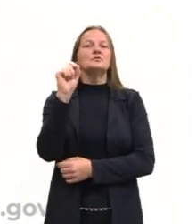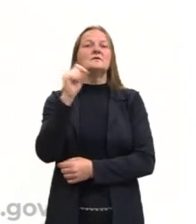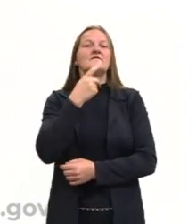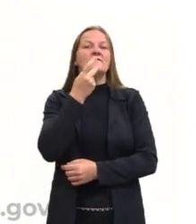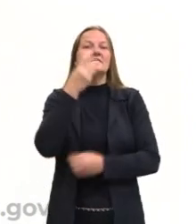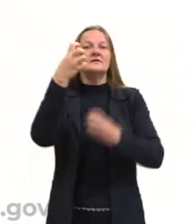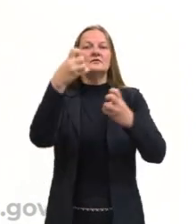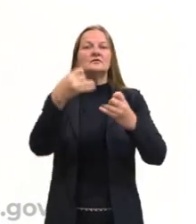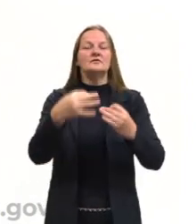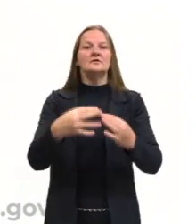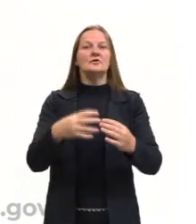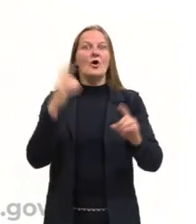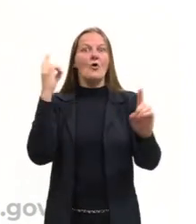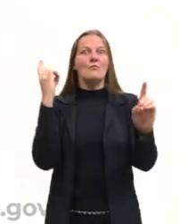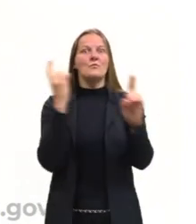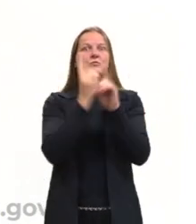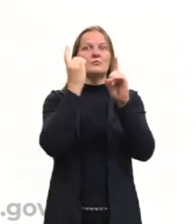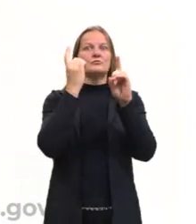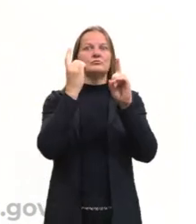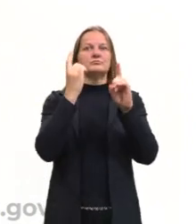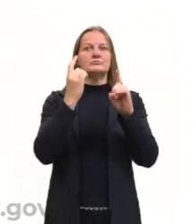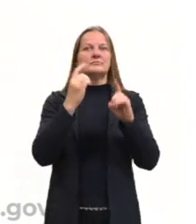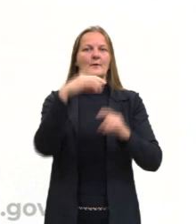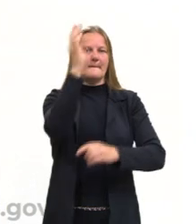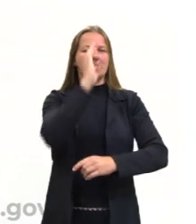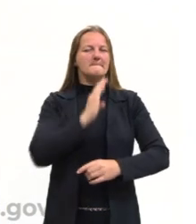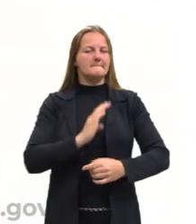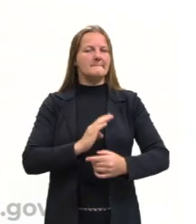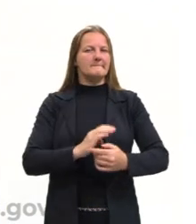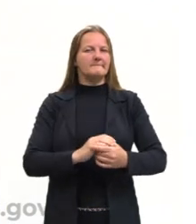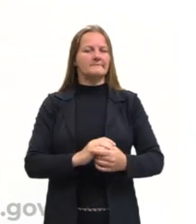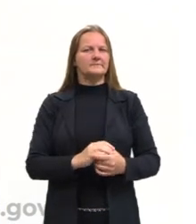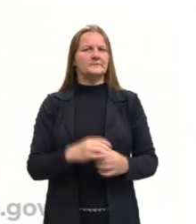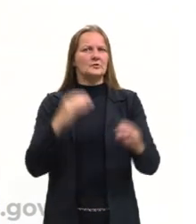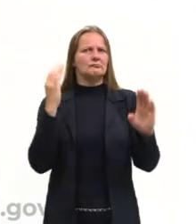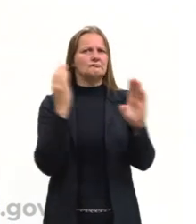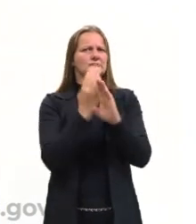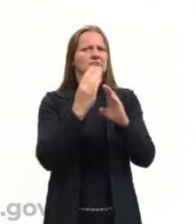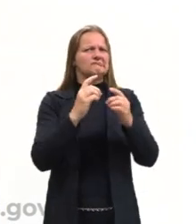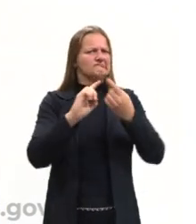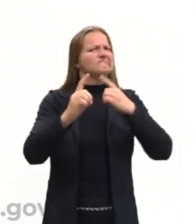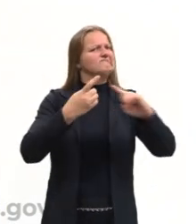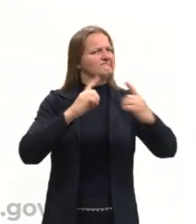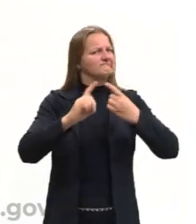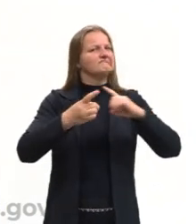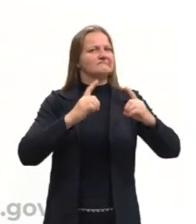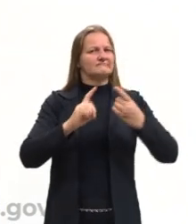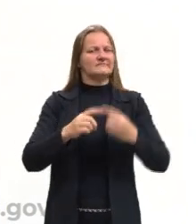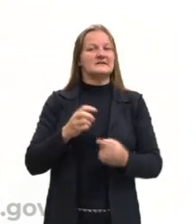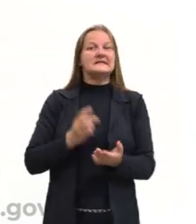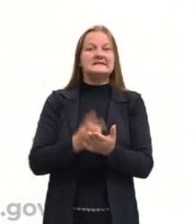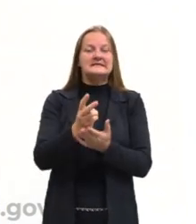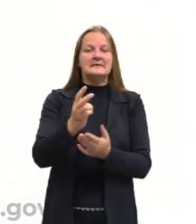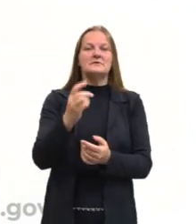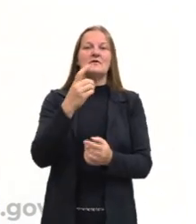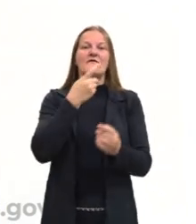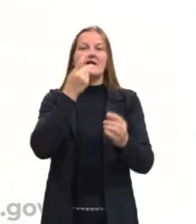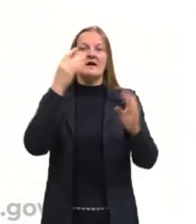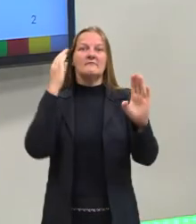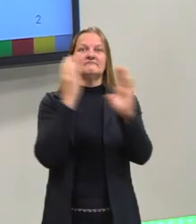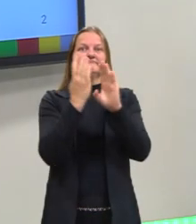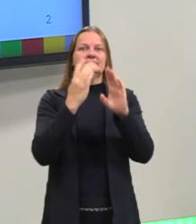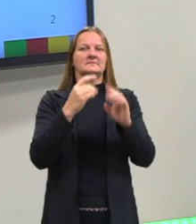Estamos falando do descobrimento. Sabemos que esse descobrimento, ele é discutível. Então, sempre que eu falar de descobrimento,